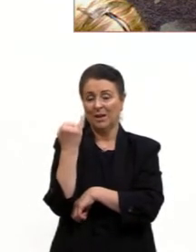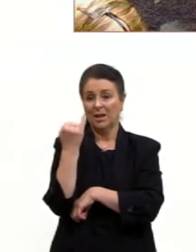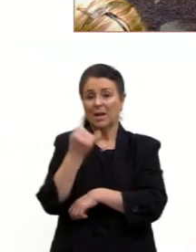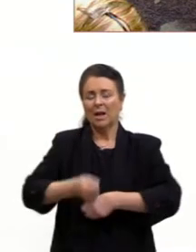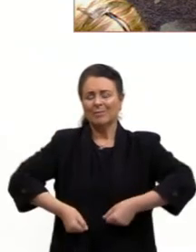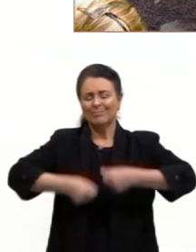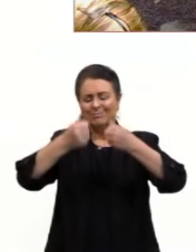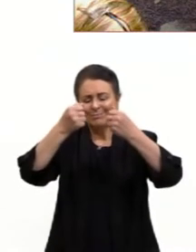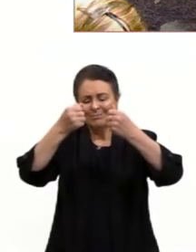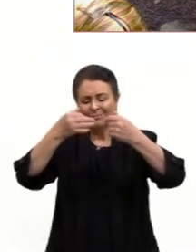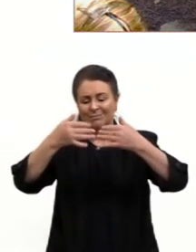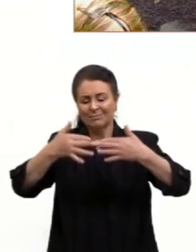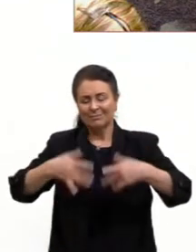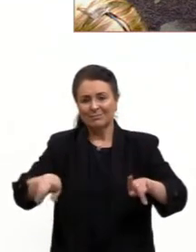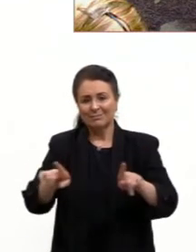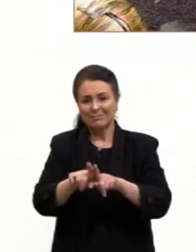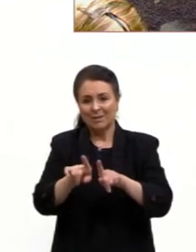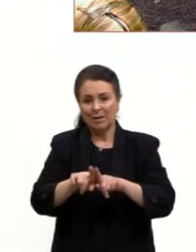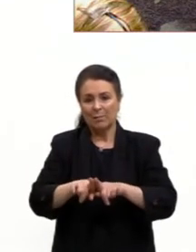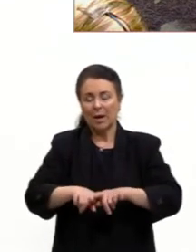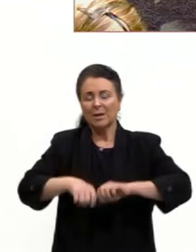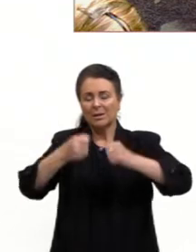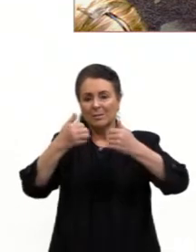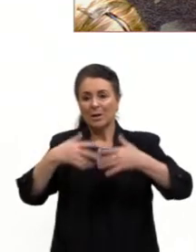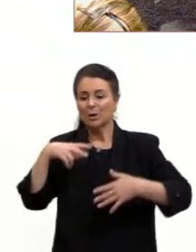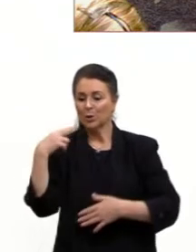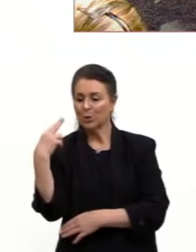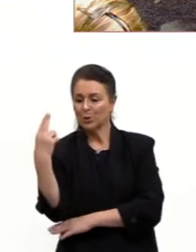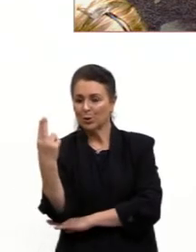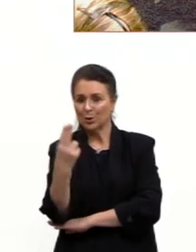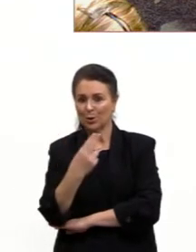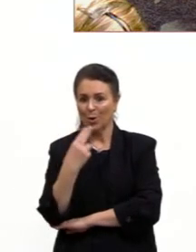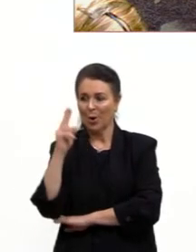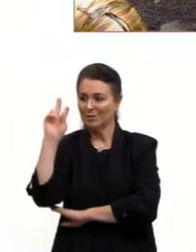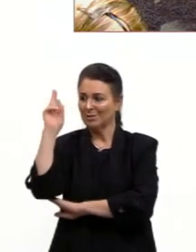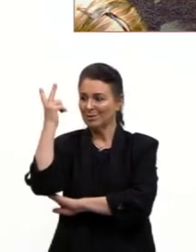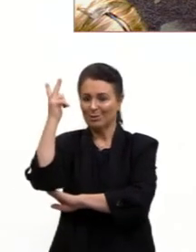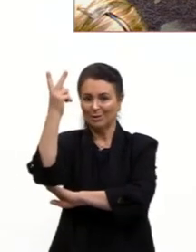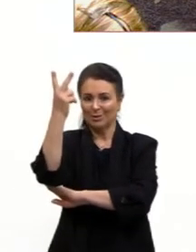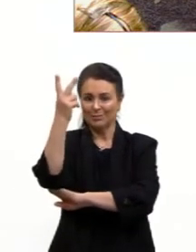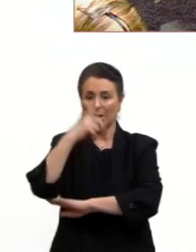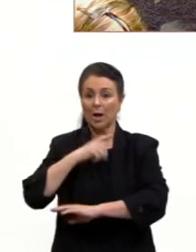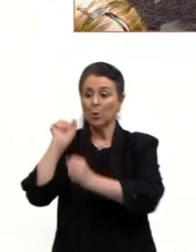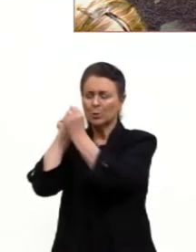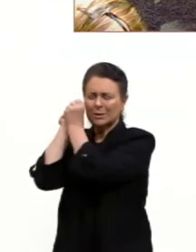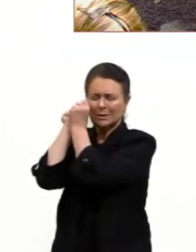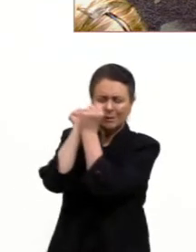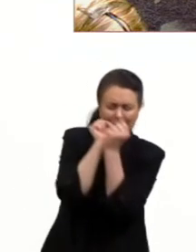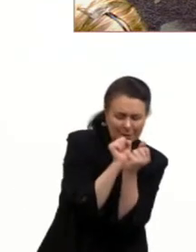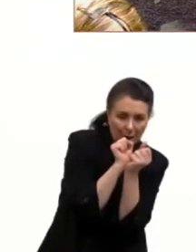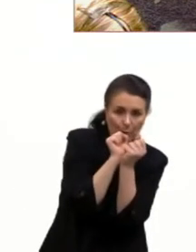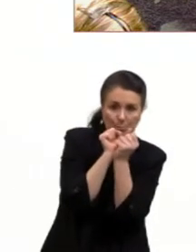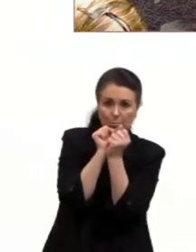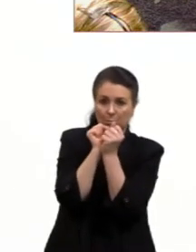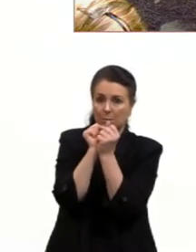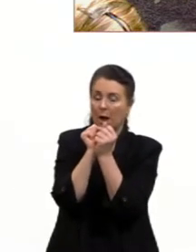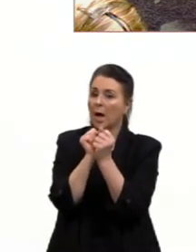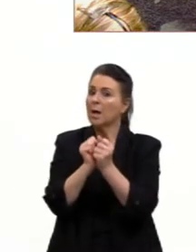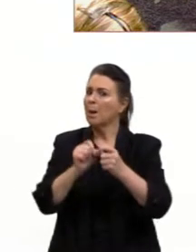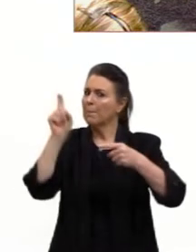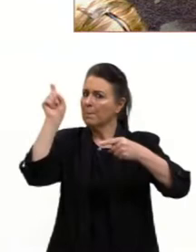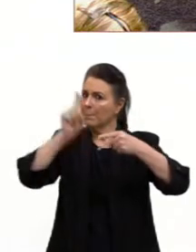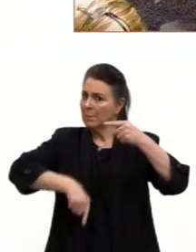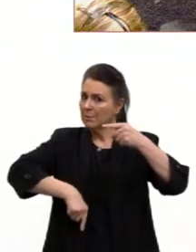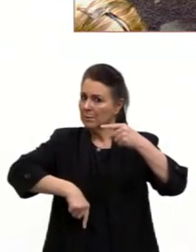a capoeira em si, fala muito da nossa história, por quê? Os escravizados aqui, eles eram proibidos de praticar artes